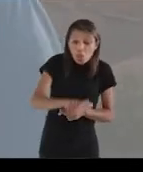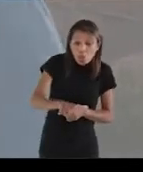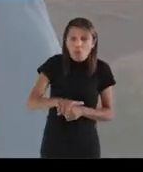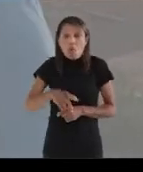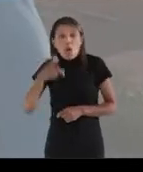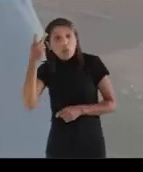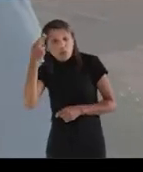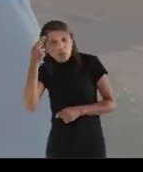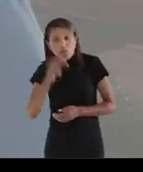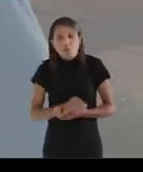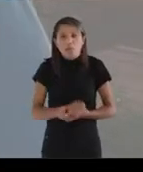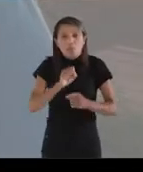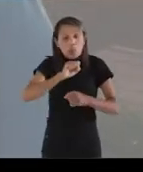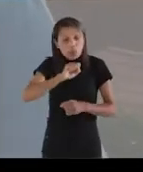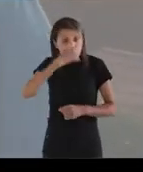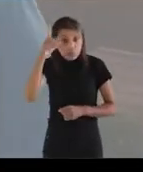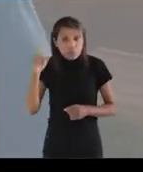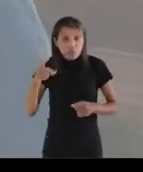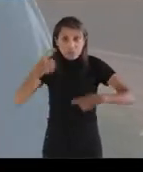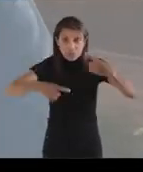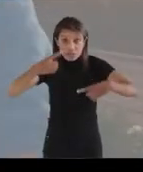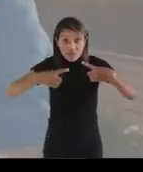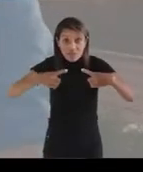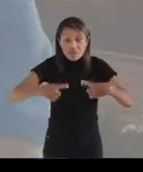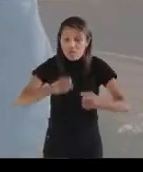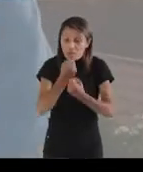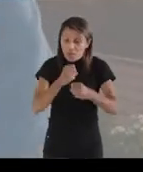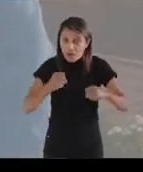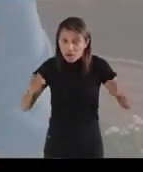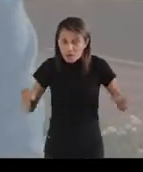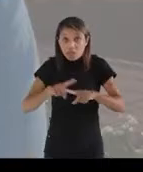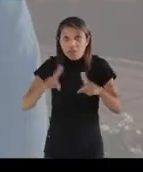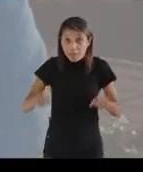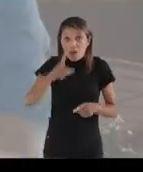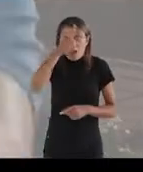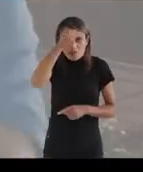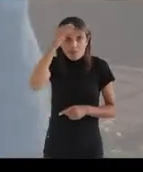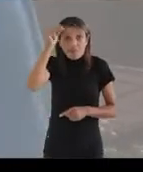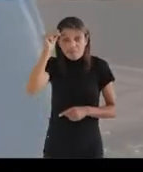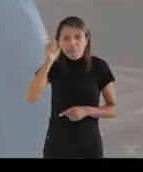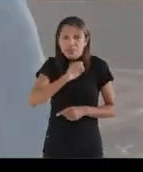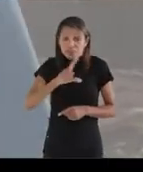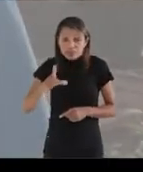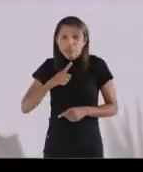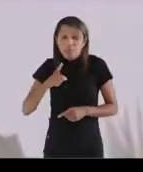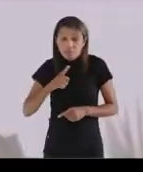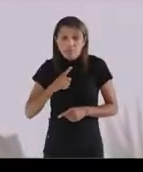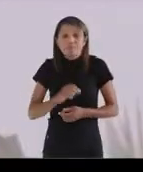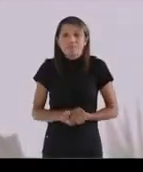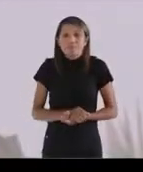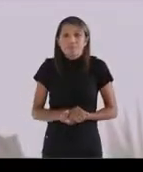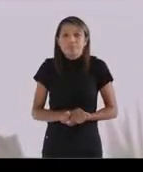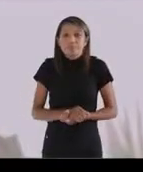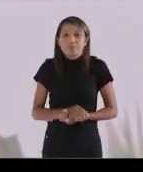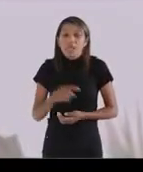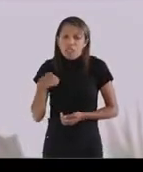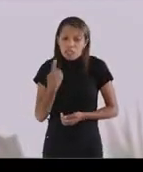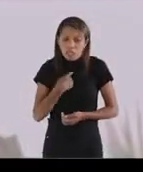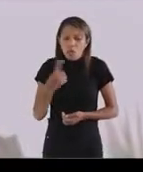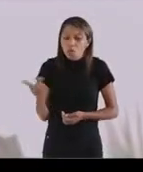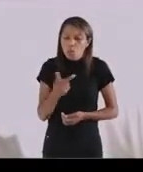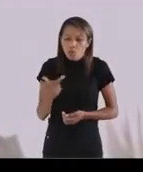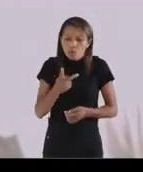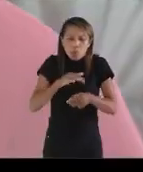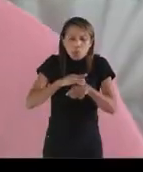pensar a cidade no pós-pandemia. O desafio é grande, mas São Luís vai ter um prefeito presente e que vai estar chegando junto. Eu peguei o Covid através